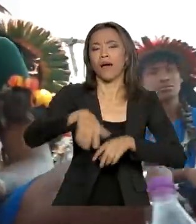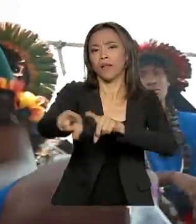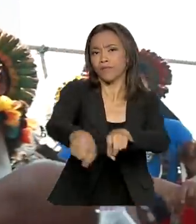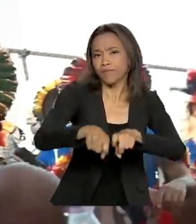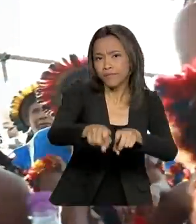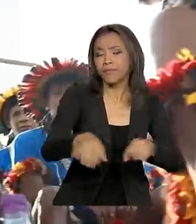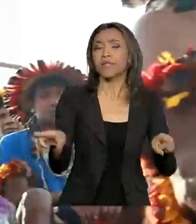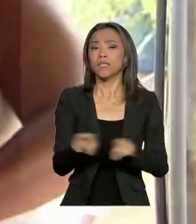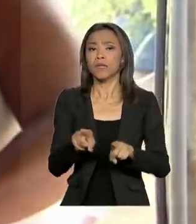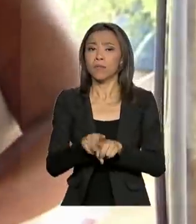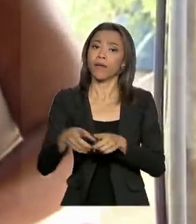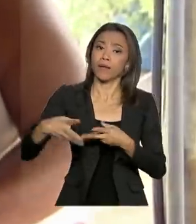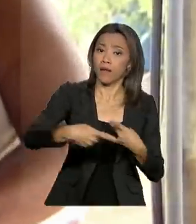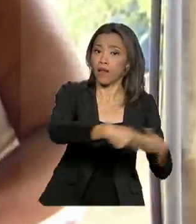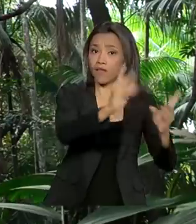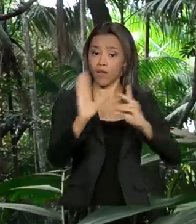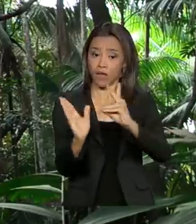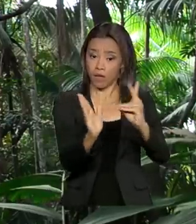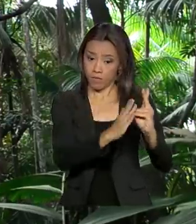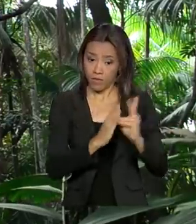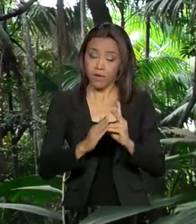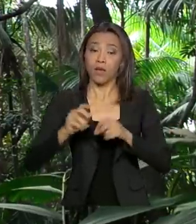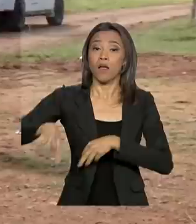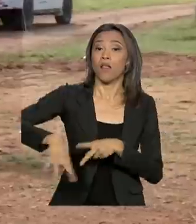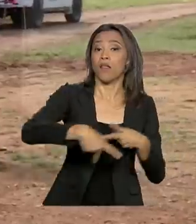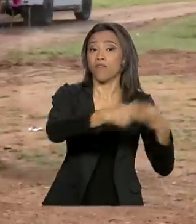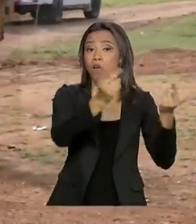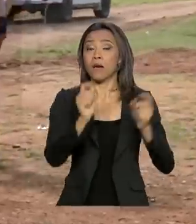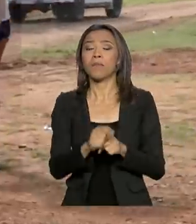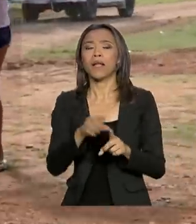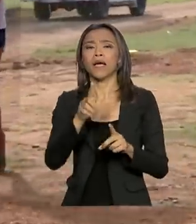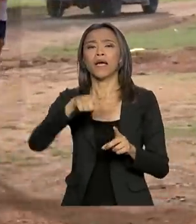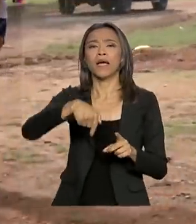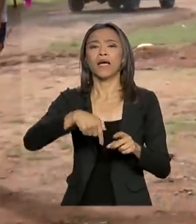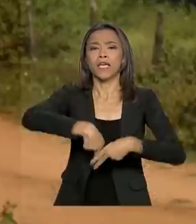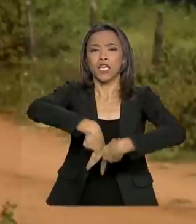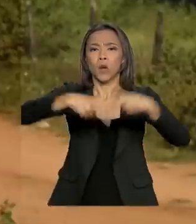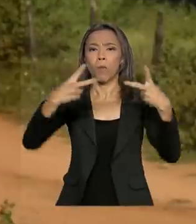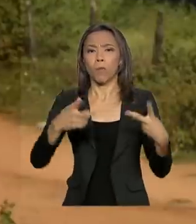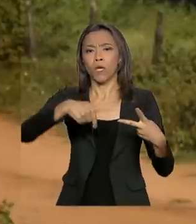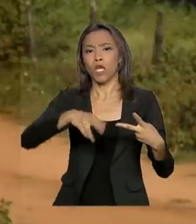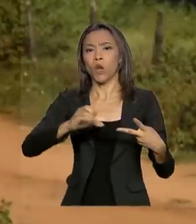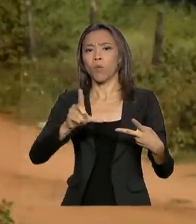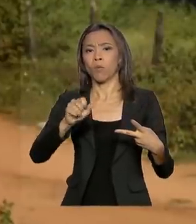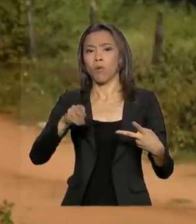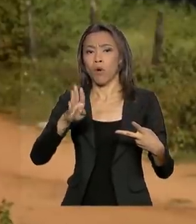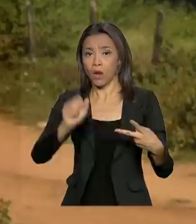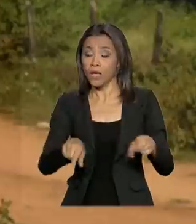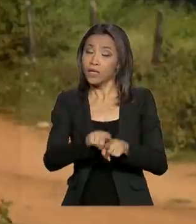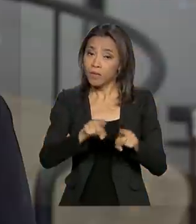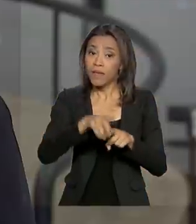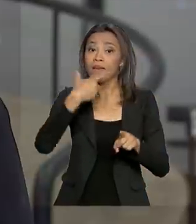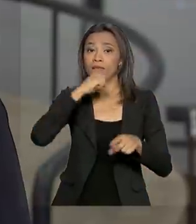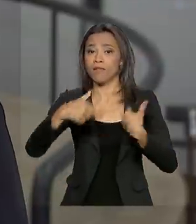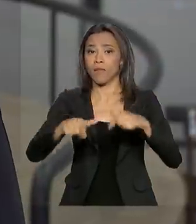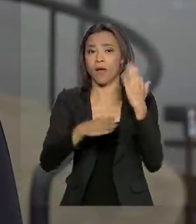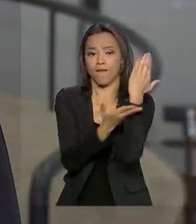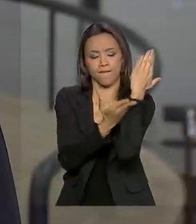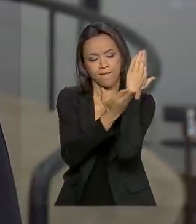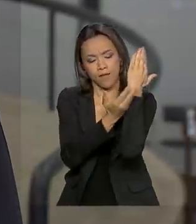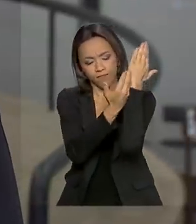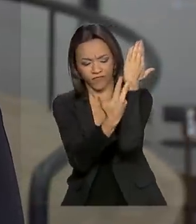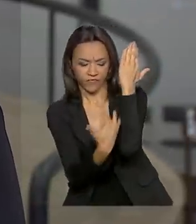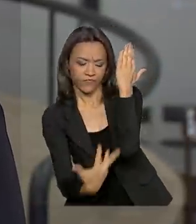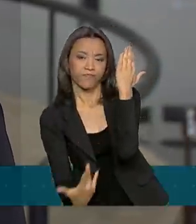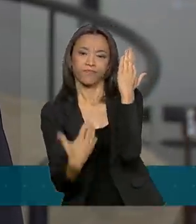comunidades indígenas, quilombolas, extrativistas e pequenos assentamentos até 2038. Segundo o